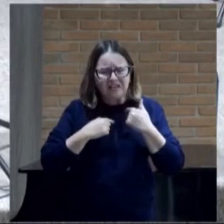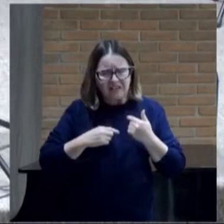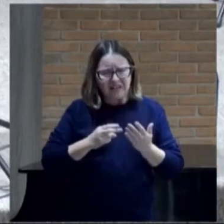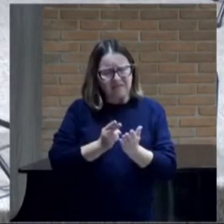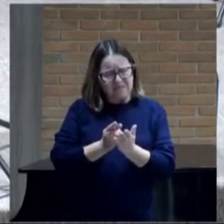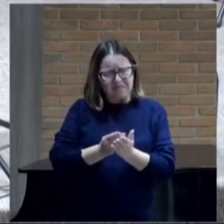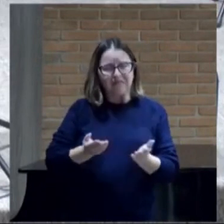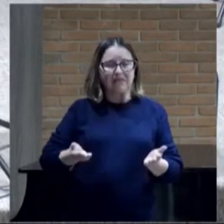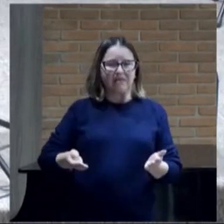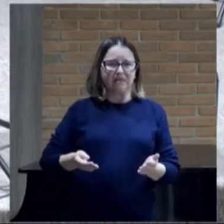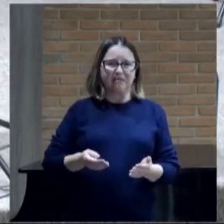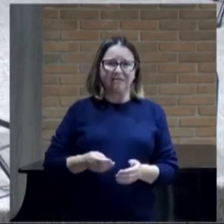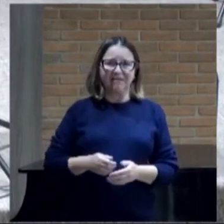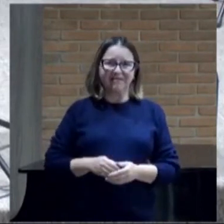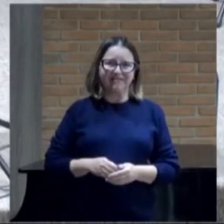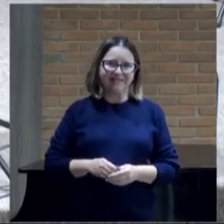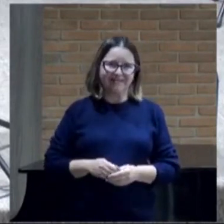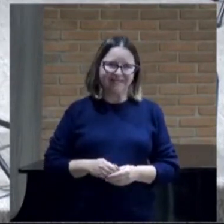ora